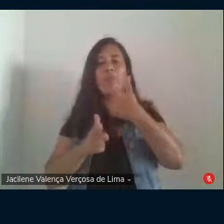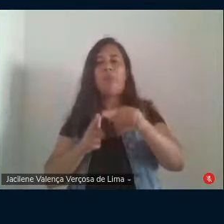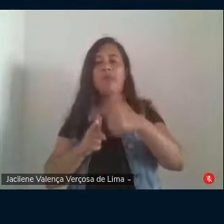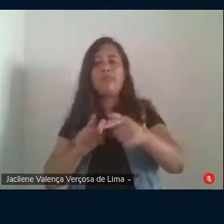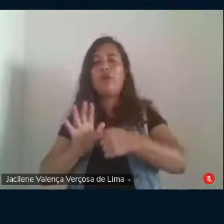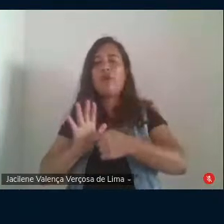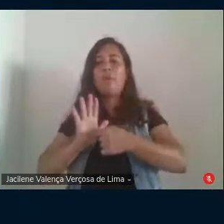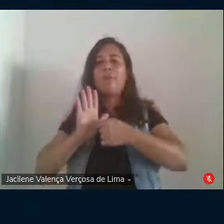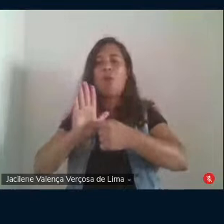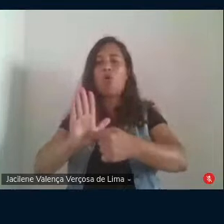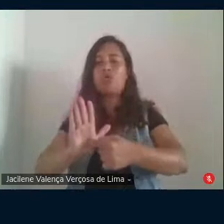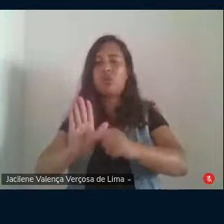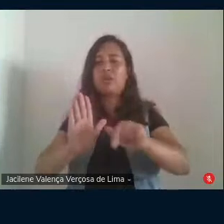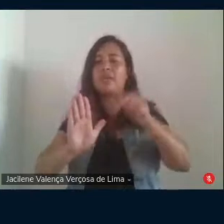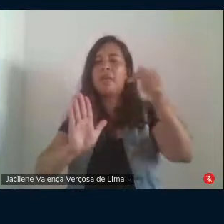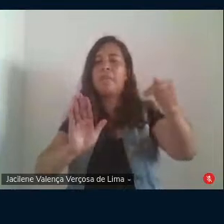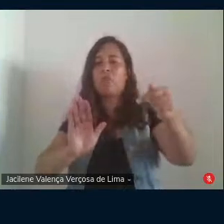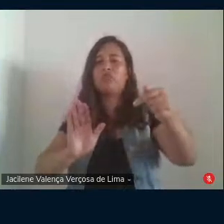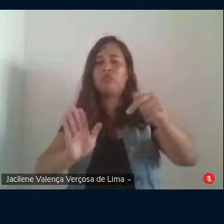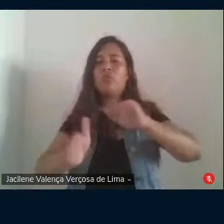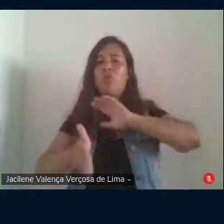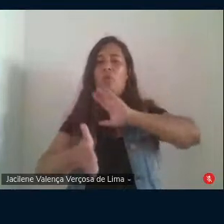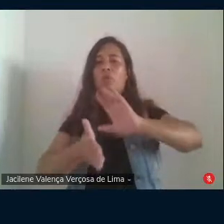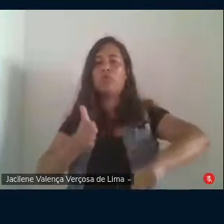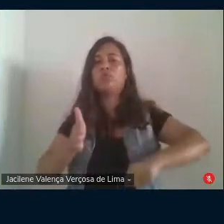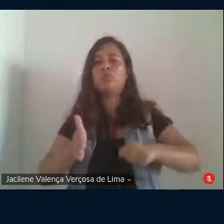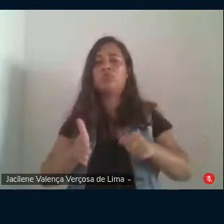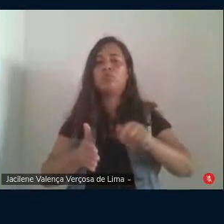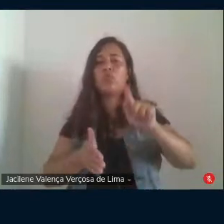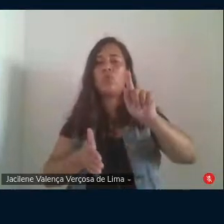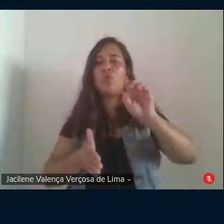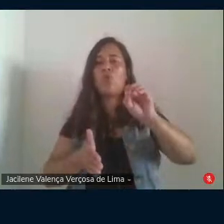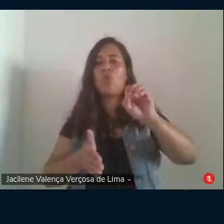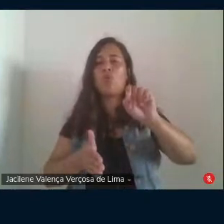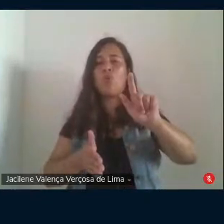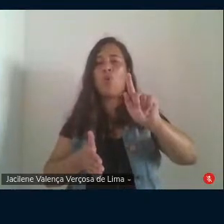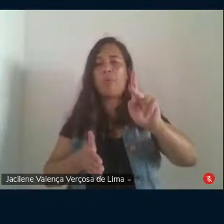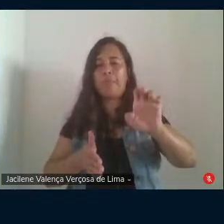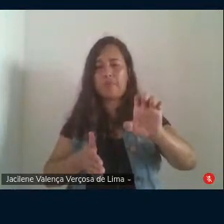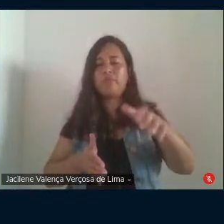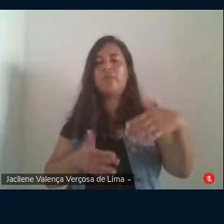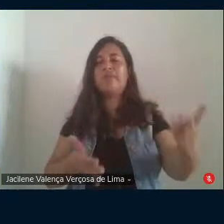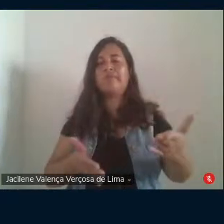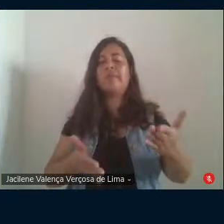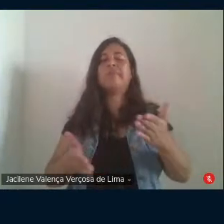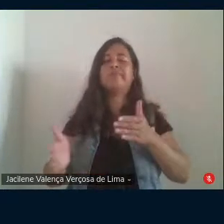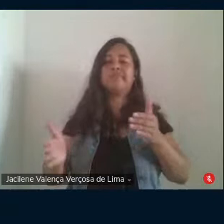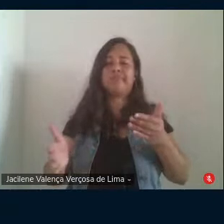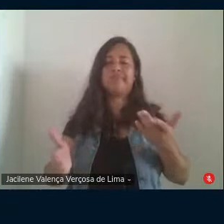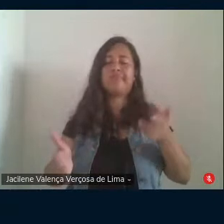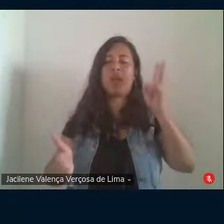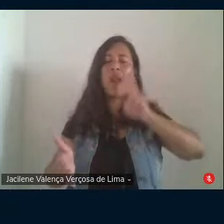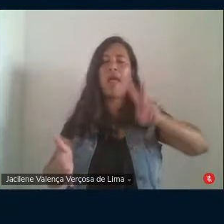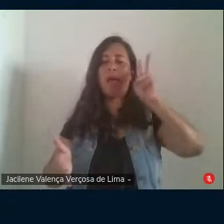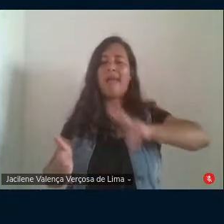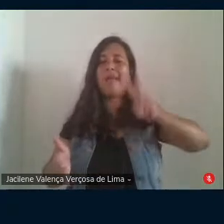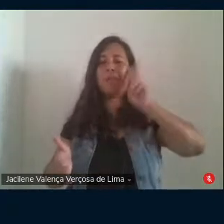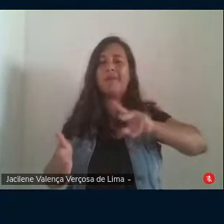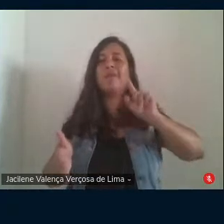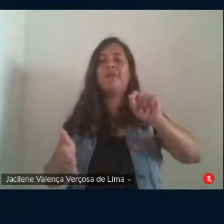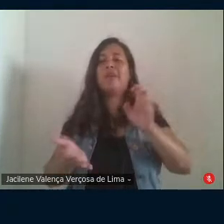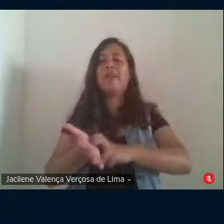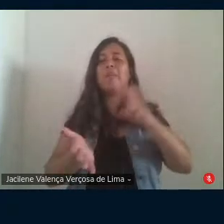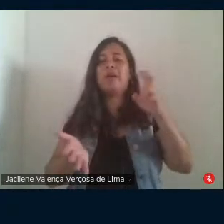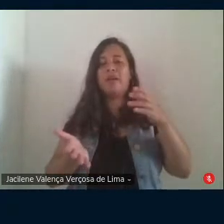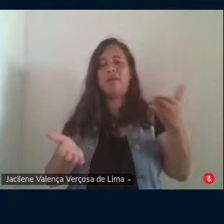especialmente depois do golpe a leitura desses dados nos remete a bons tempos já relembrados na manhã nessa